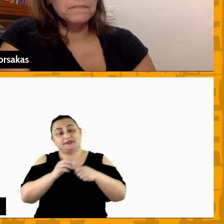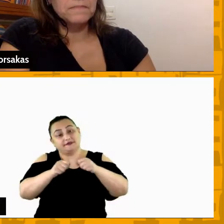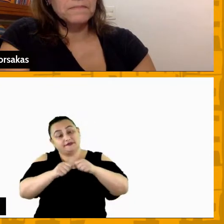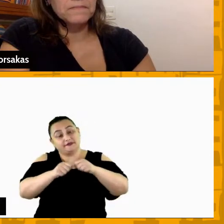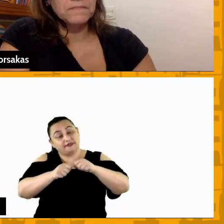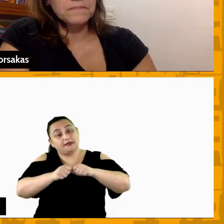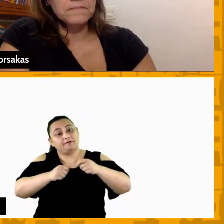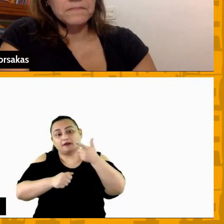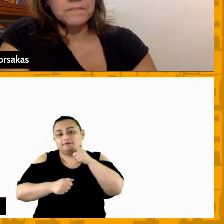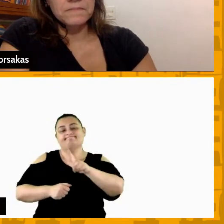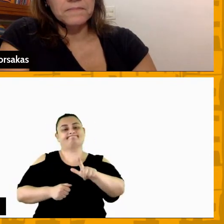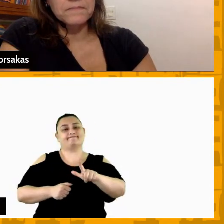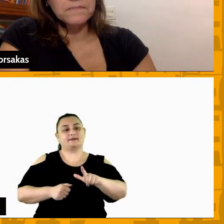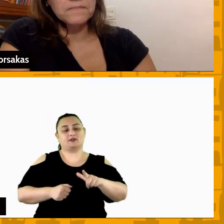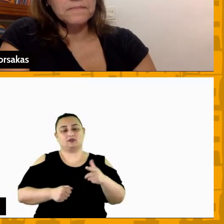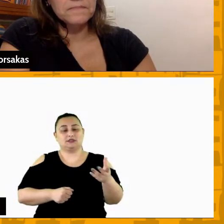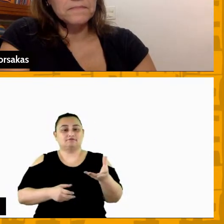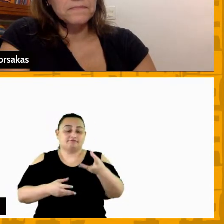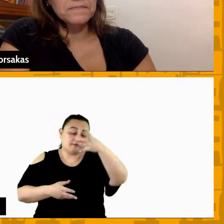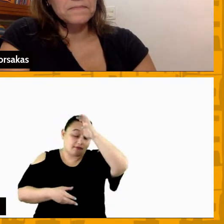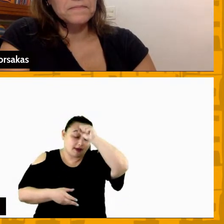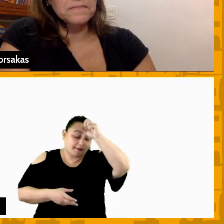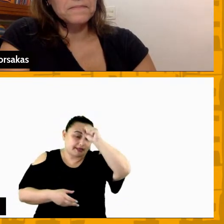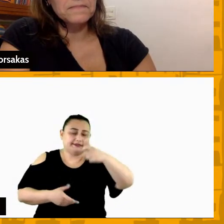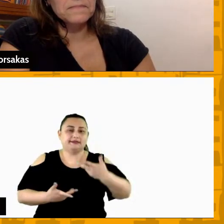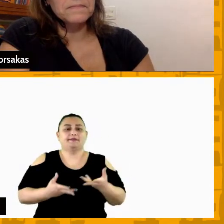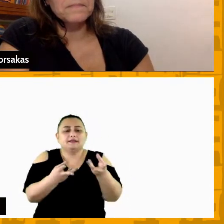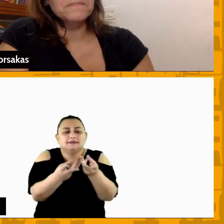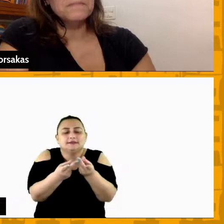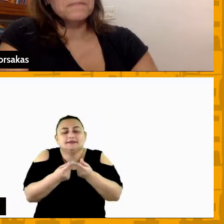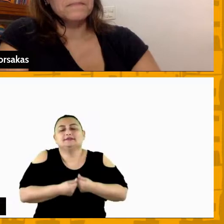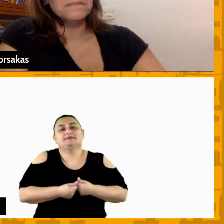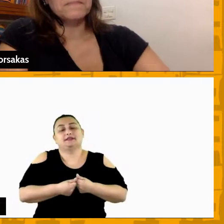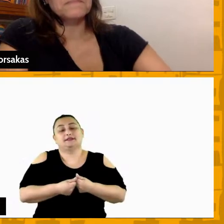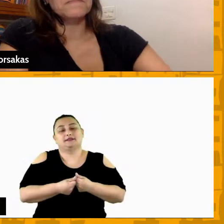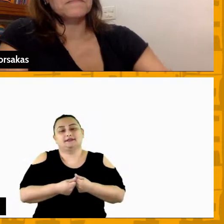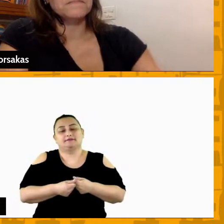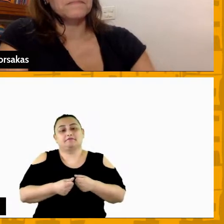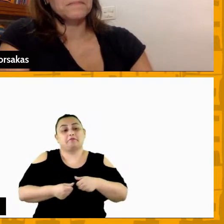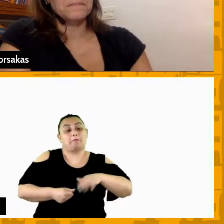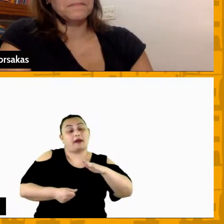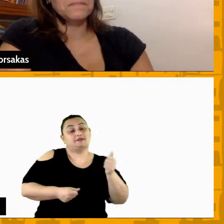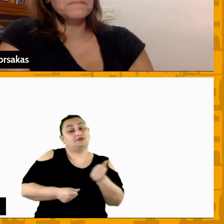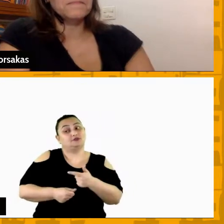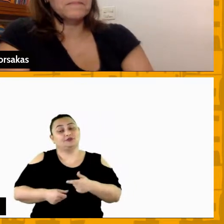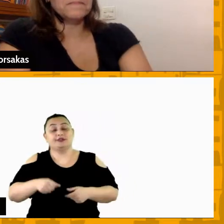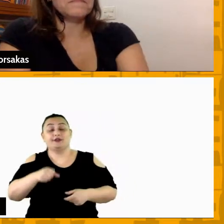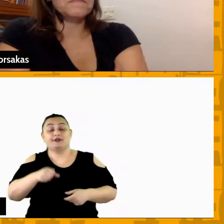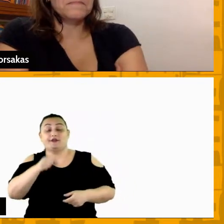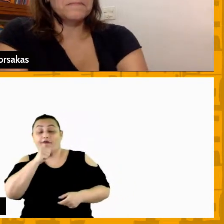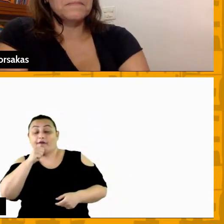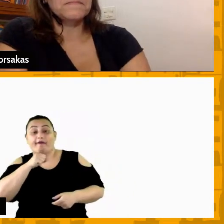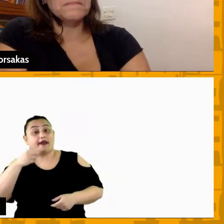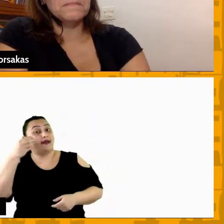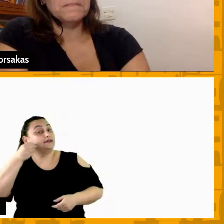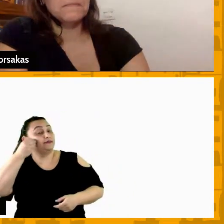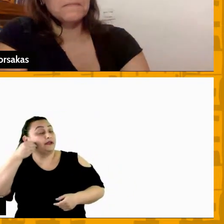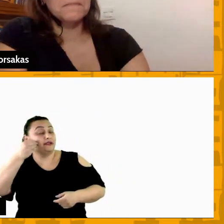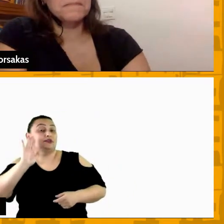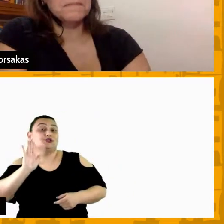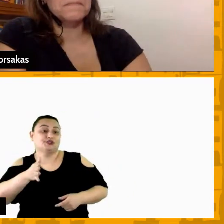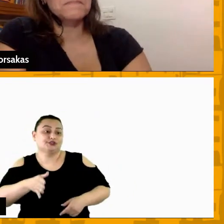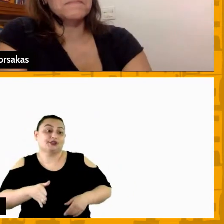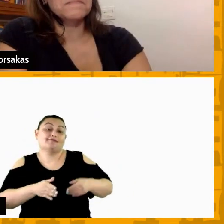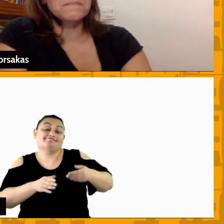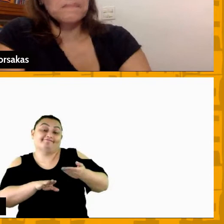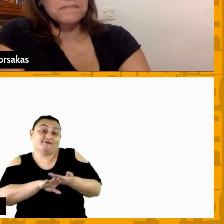ganhar naturalmente um repertório maior que o atleta mais velho já ganhou por conta desse trabalho que ele já